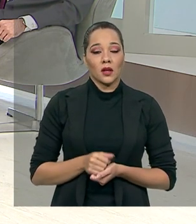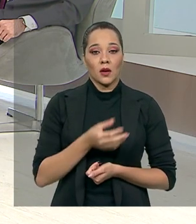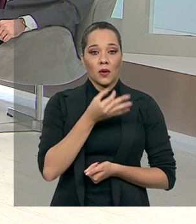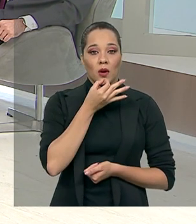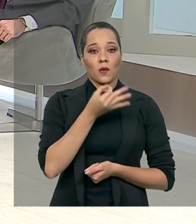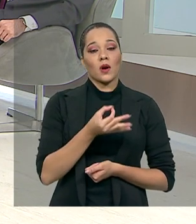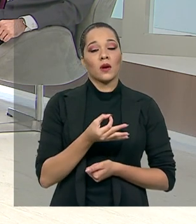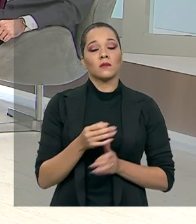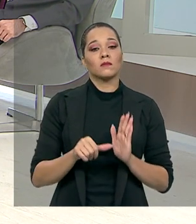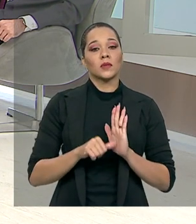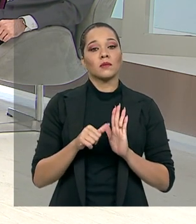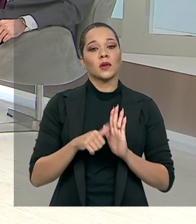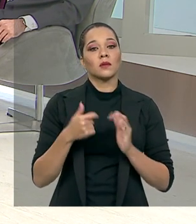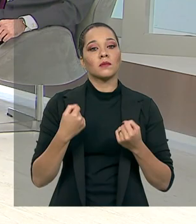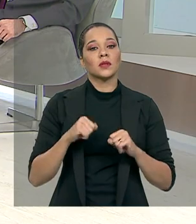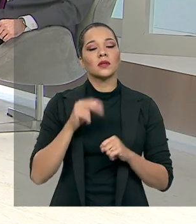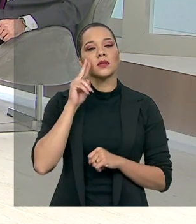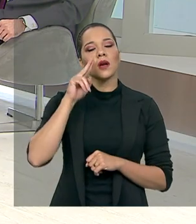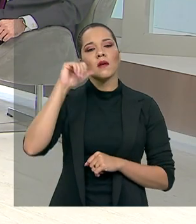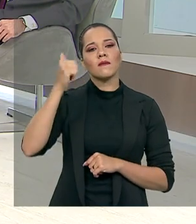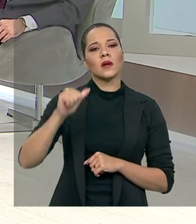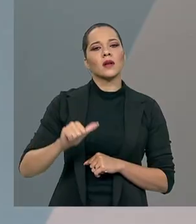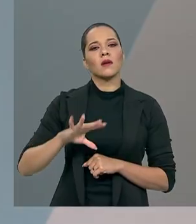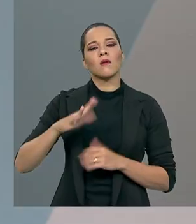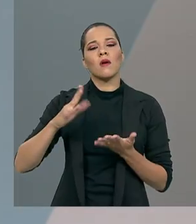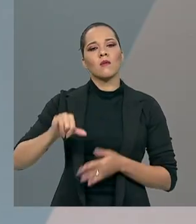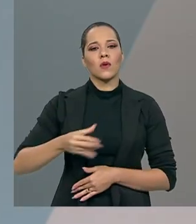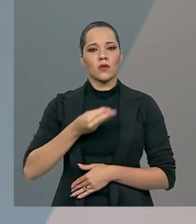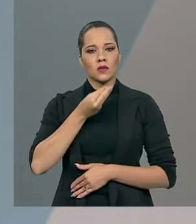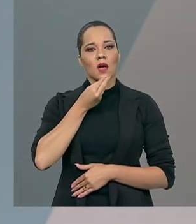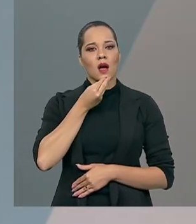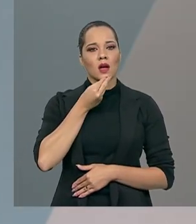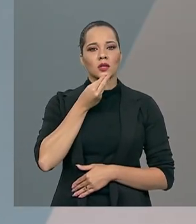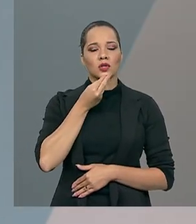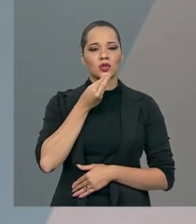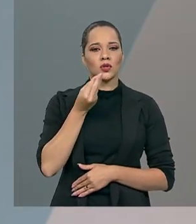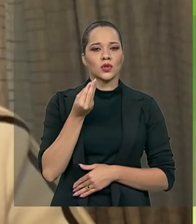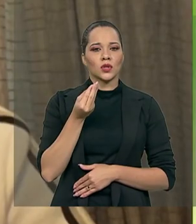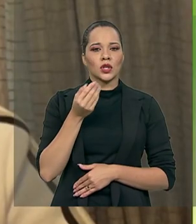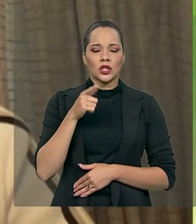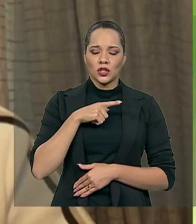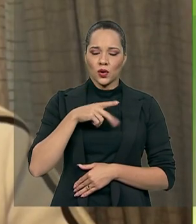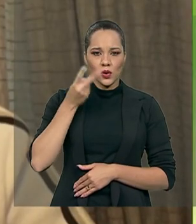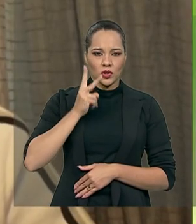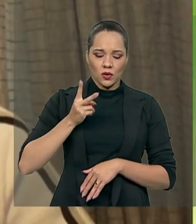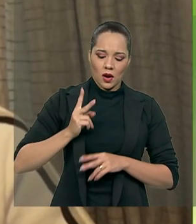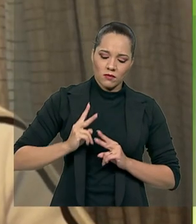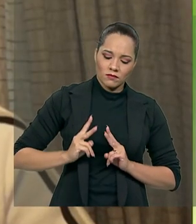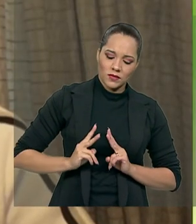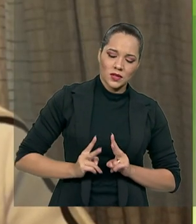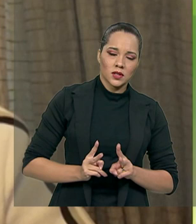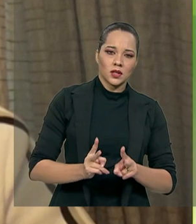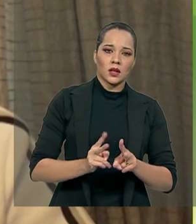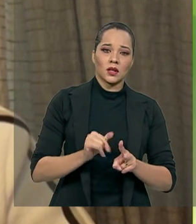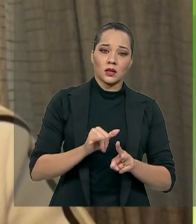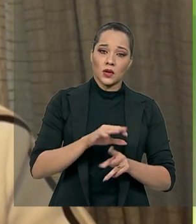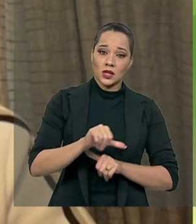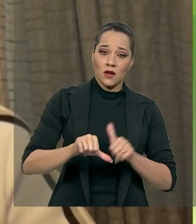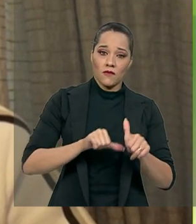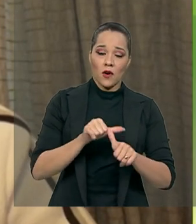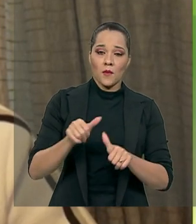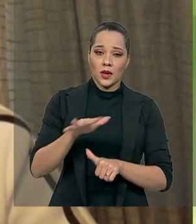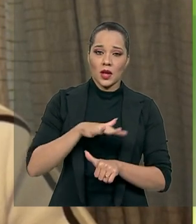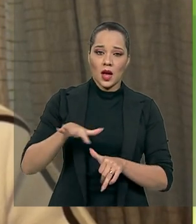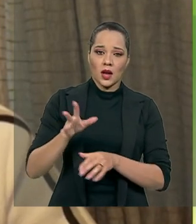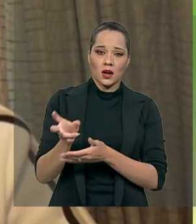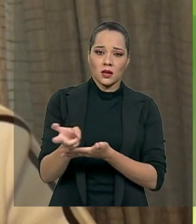primeiro a gente tem que avaliar a oportunidade de se seguir em frente com essa reforma tributária, porque